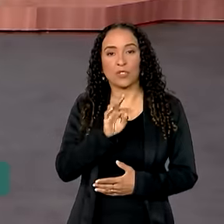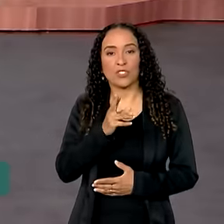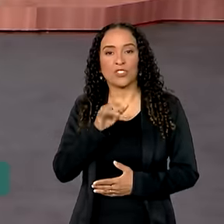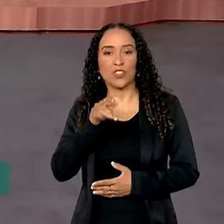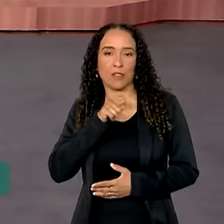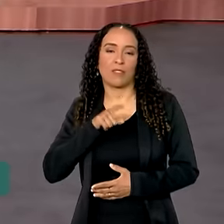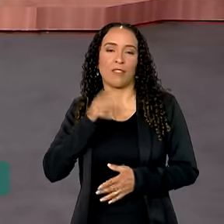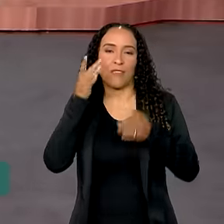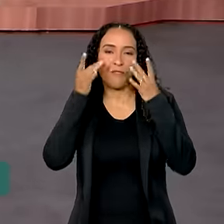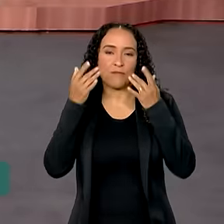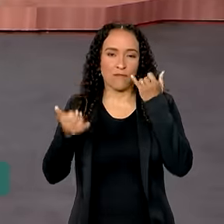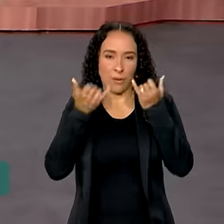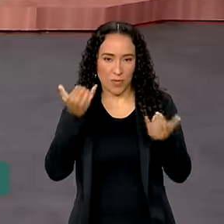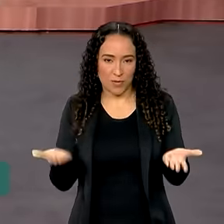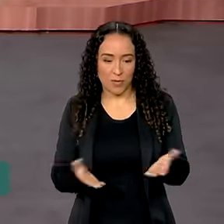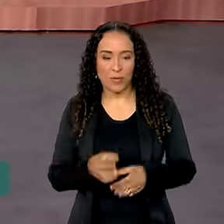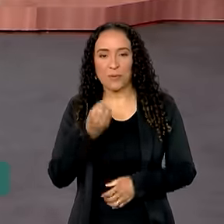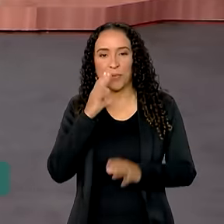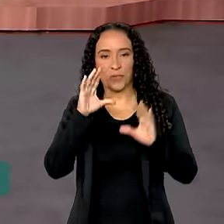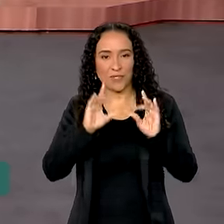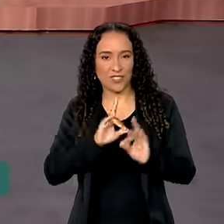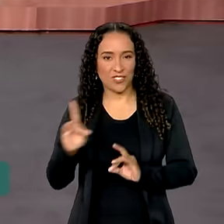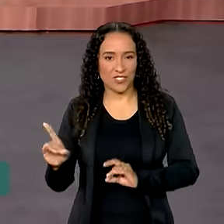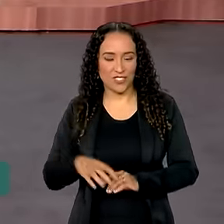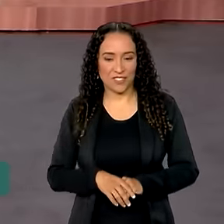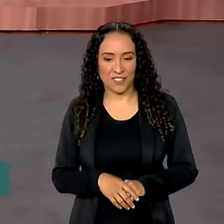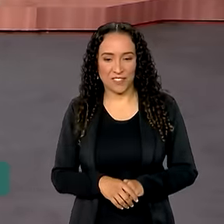tem as informações para a gente. Bom dia, Tiago.